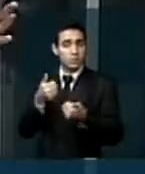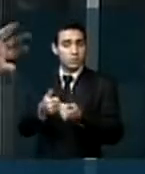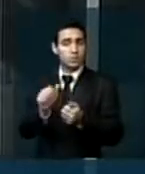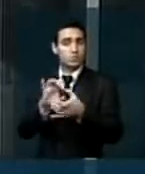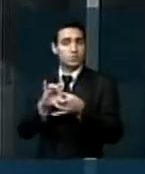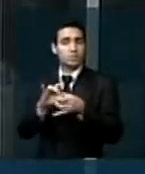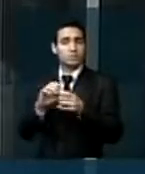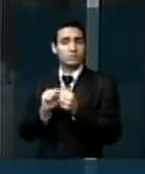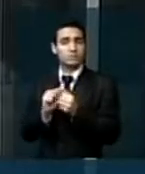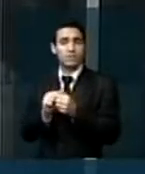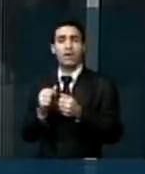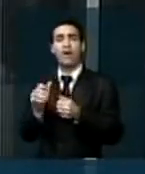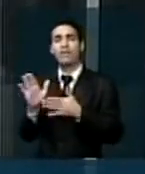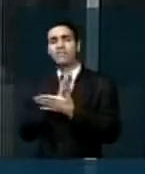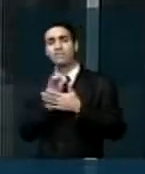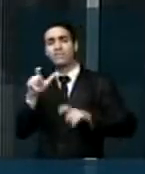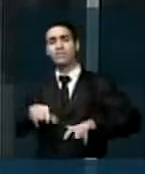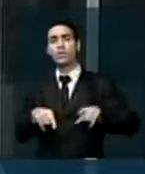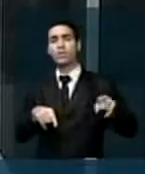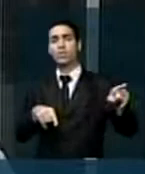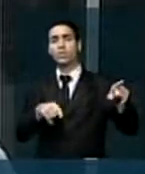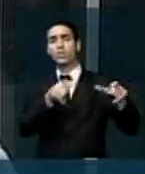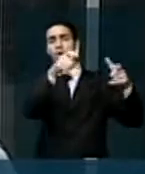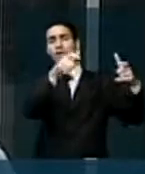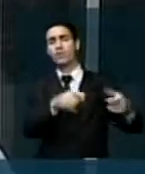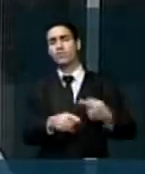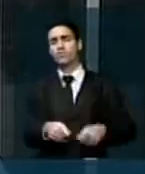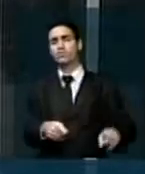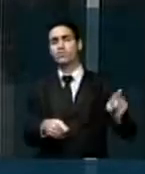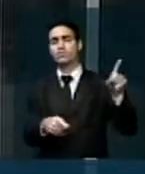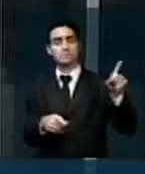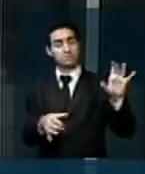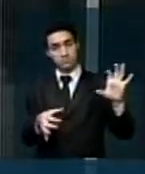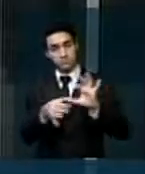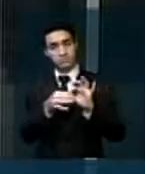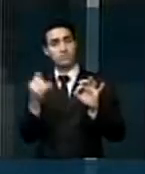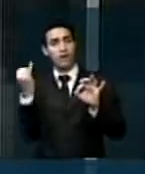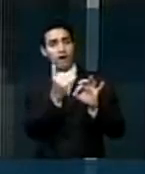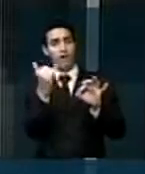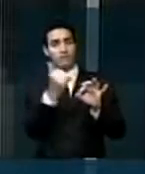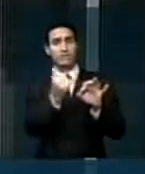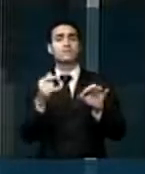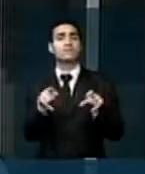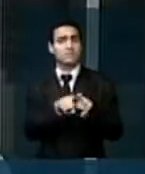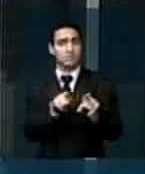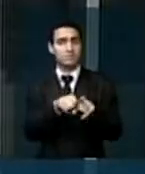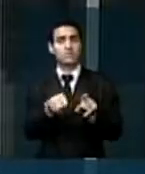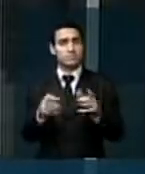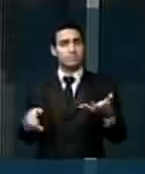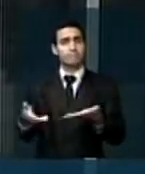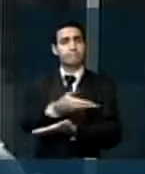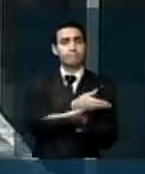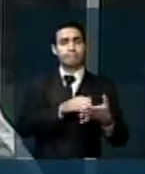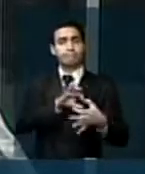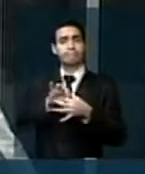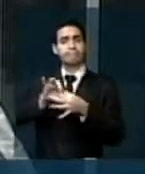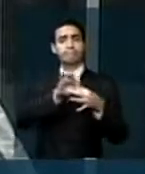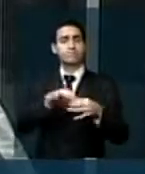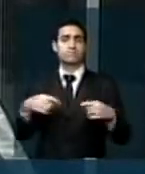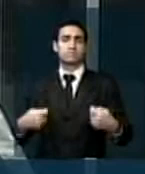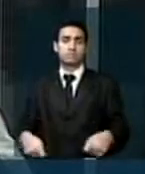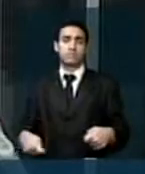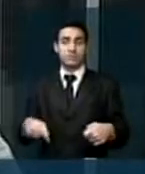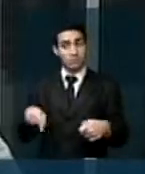distantes regiões do país, integrando os aspectos universais e locais da nossa rica cultura. Além disso,